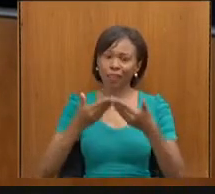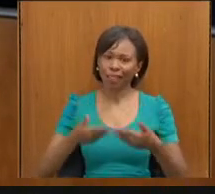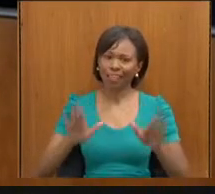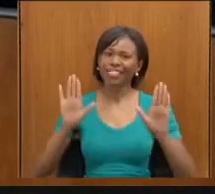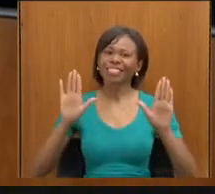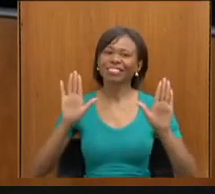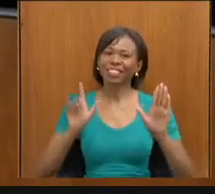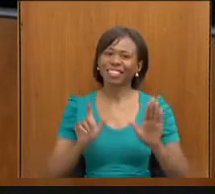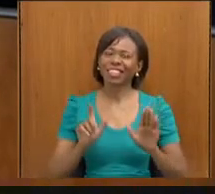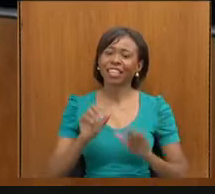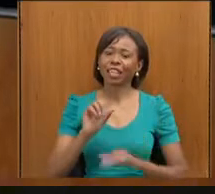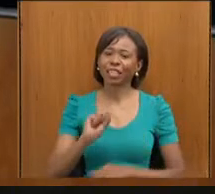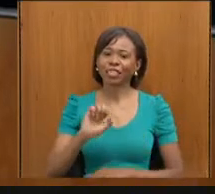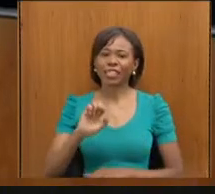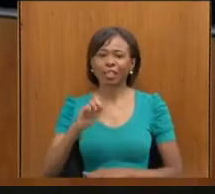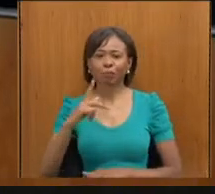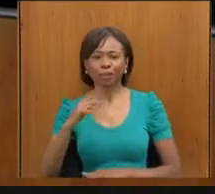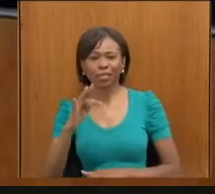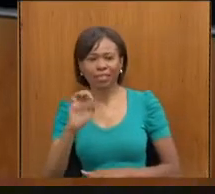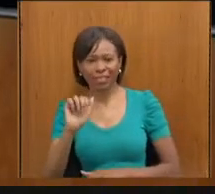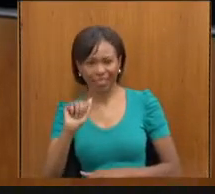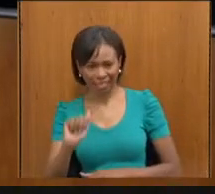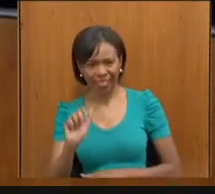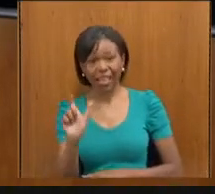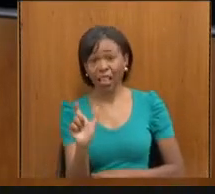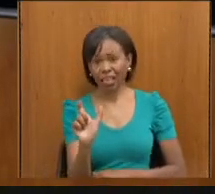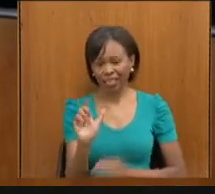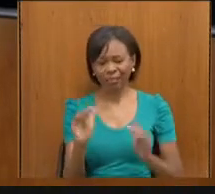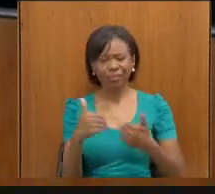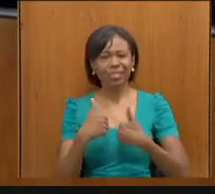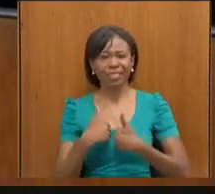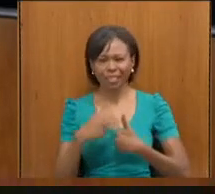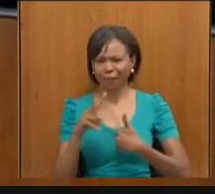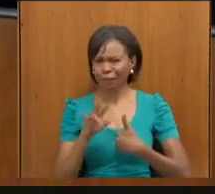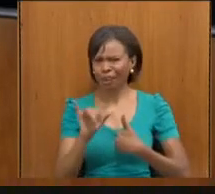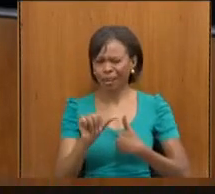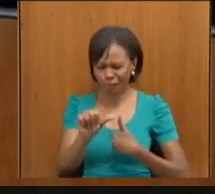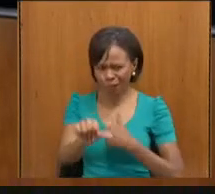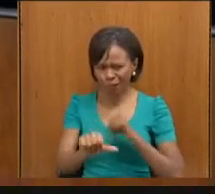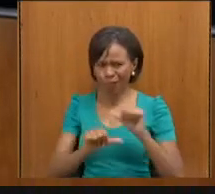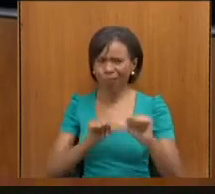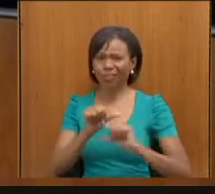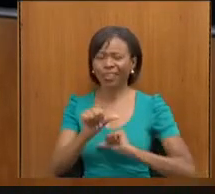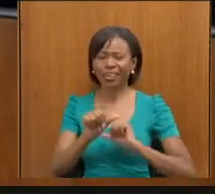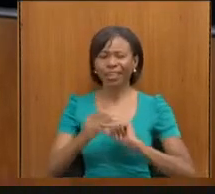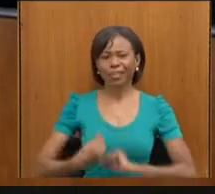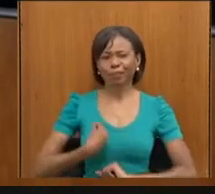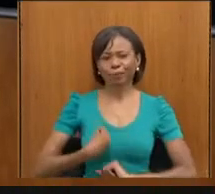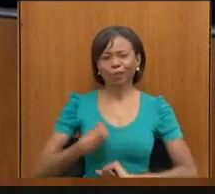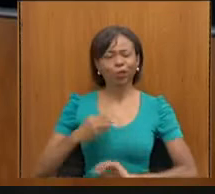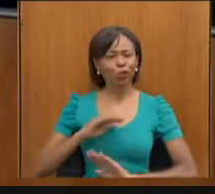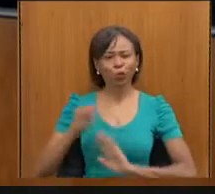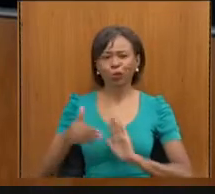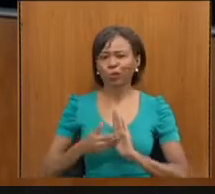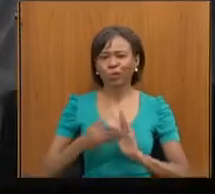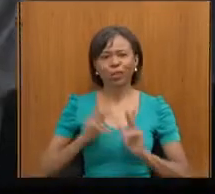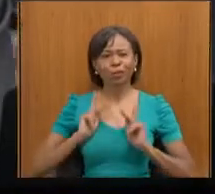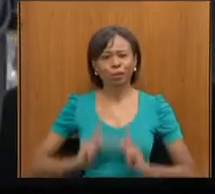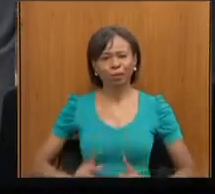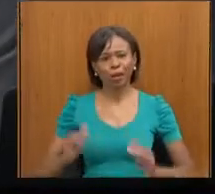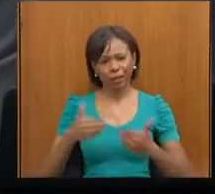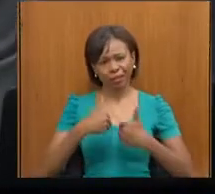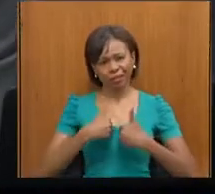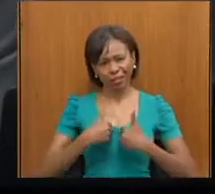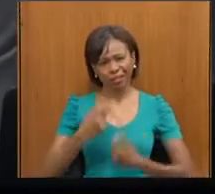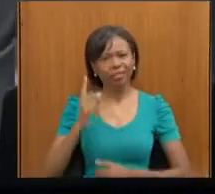da tão esperada CIPTEA, que vai fazer diferença na vida, realmente, de todos os autistas de Minas Gerais.